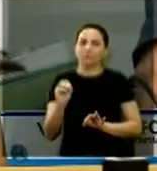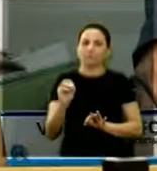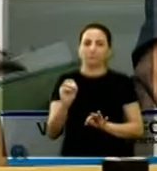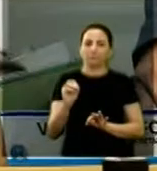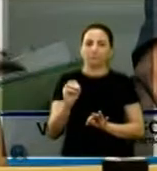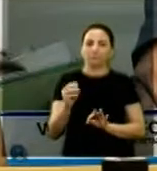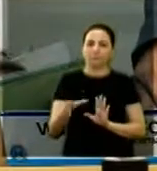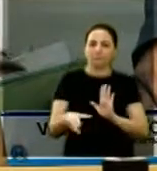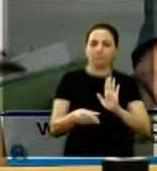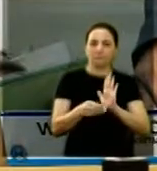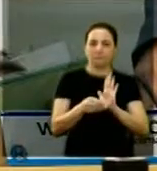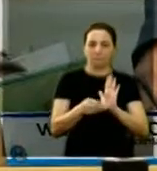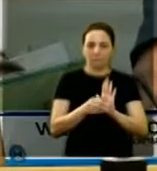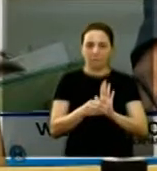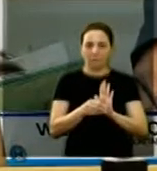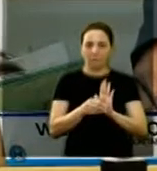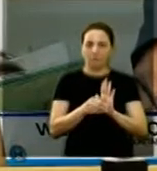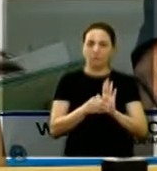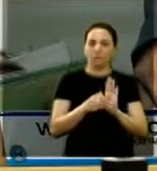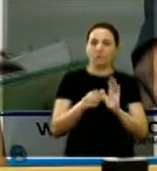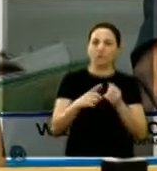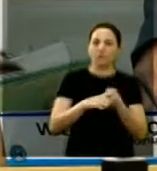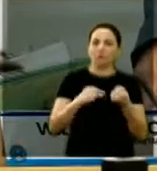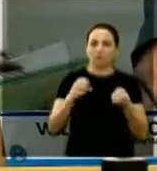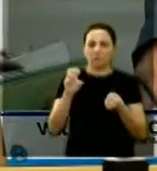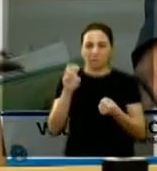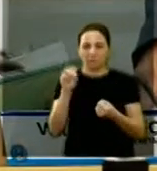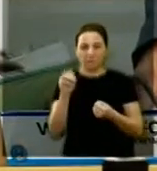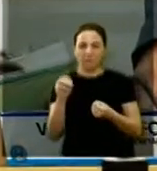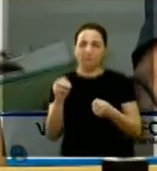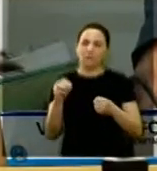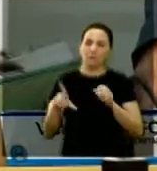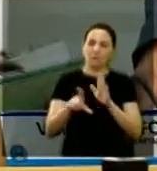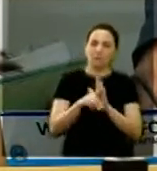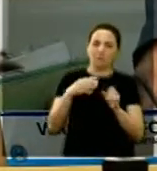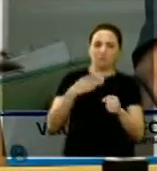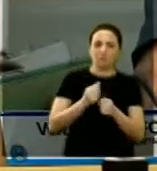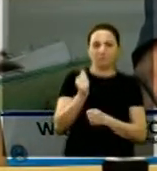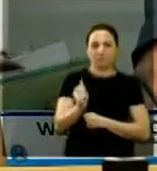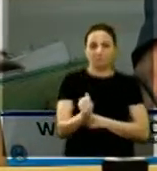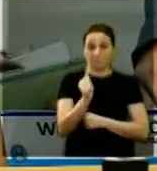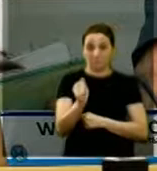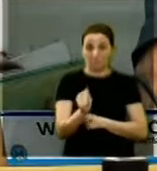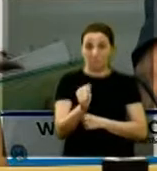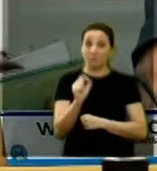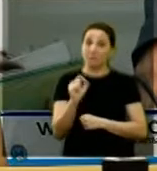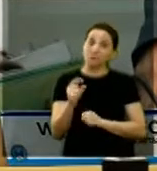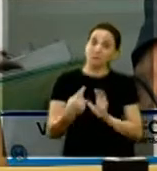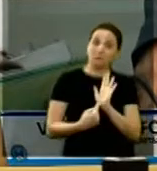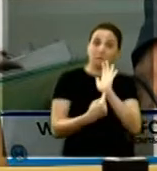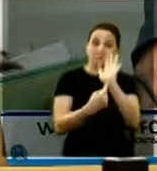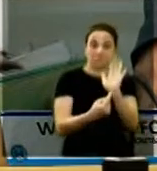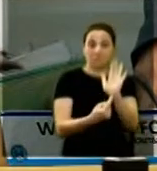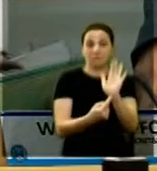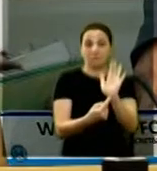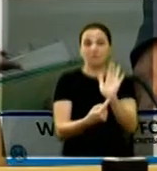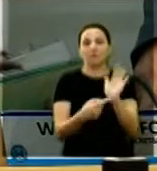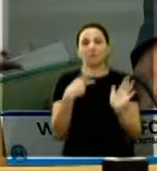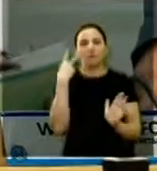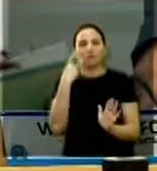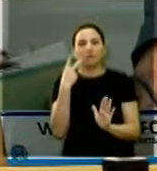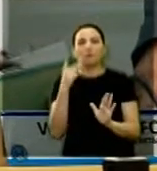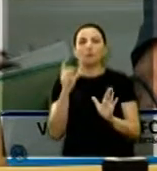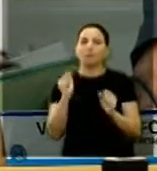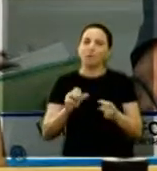que acrescenta no inciso 6 do artigo 50 da lei orgânica do município de Araraquara, de modo a estabelecer que o vereador poderá